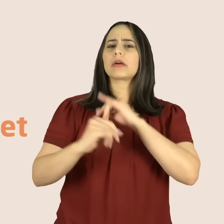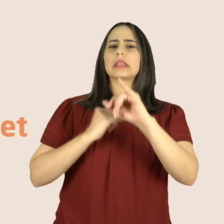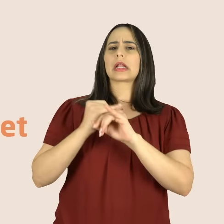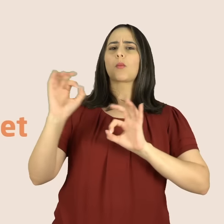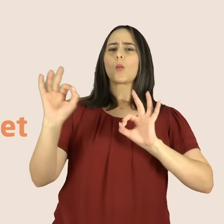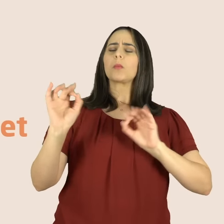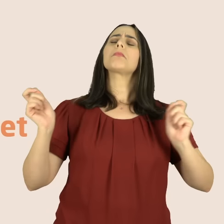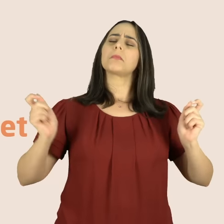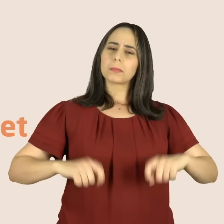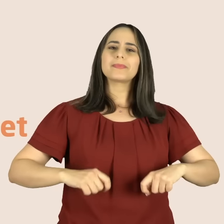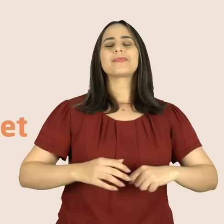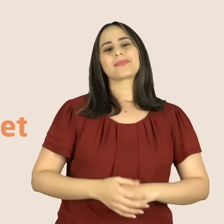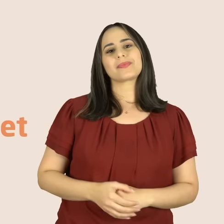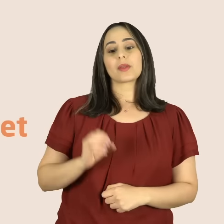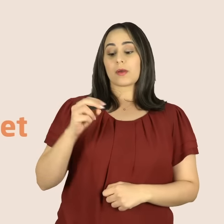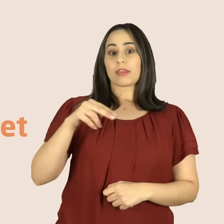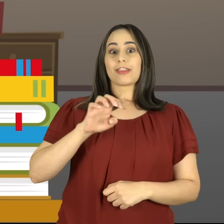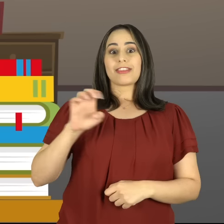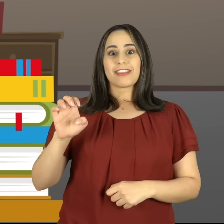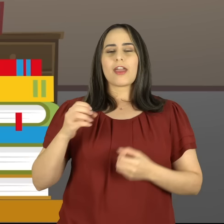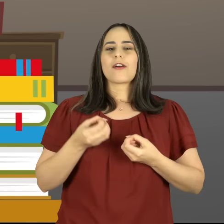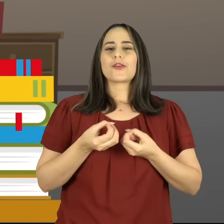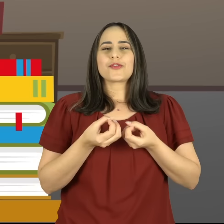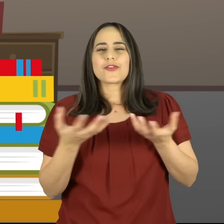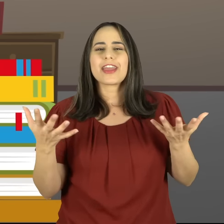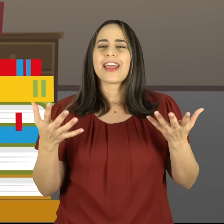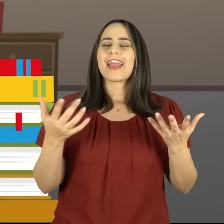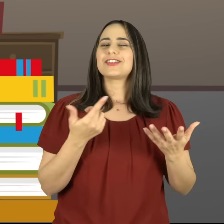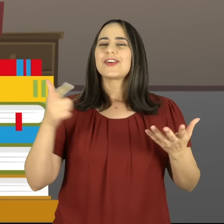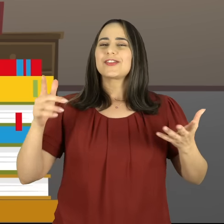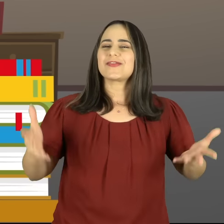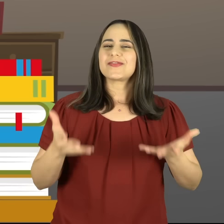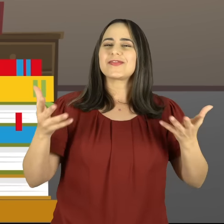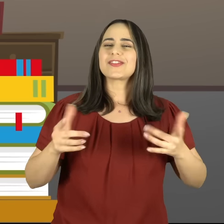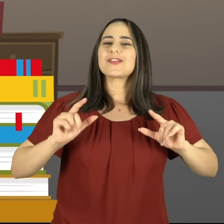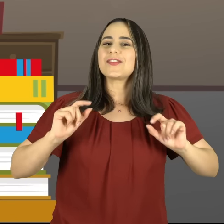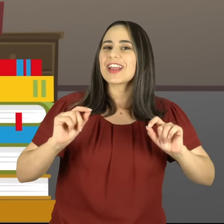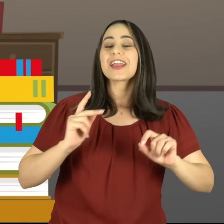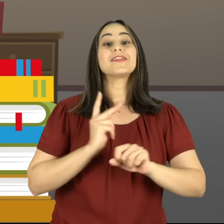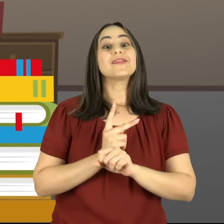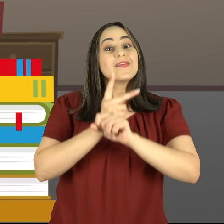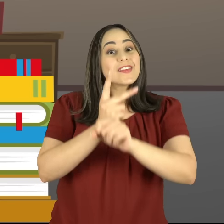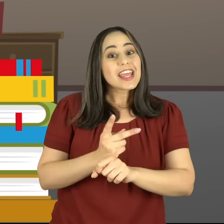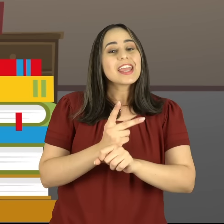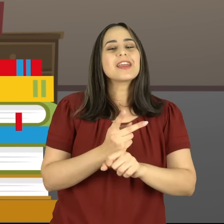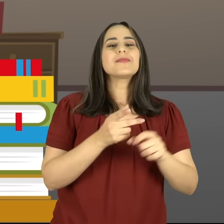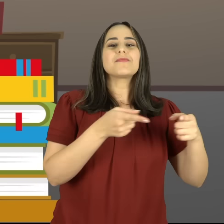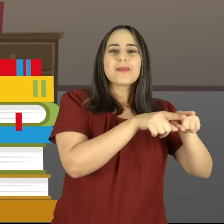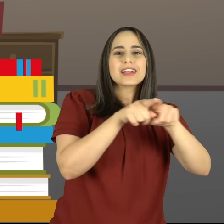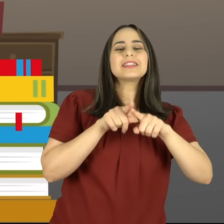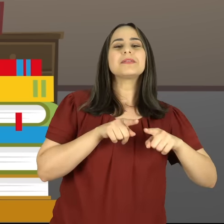fazer a prova sem conexão com a internet. A ONE também oferece como forma de estímulo premiações